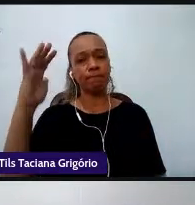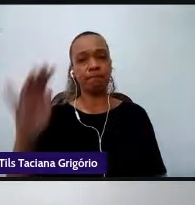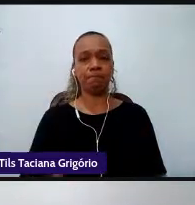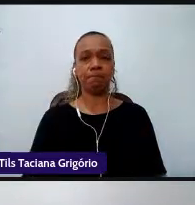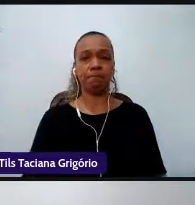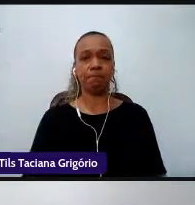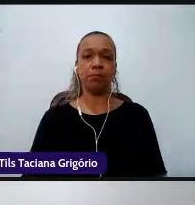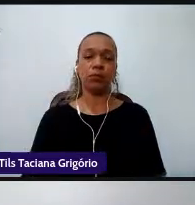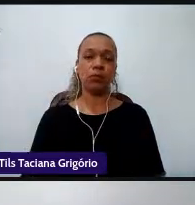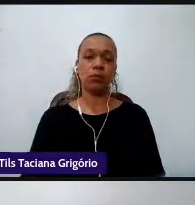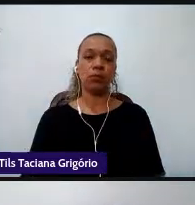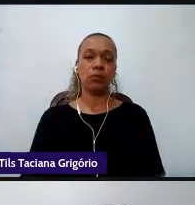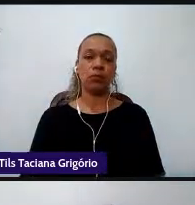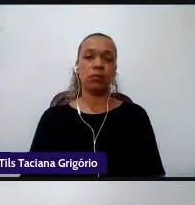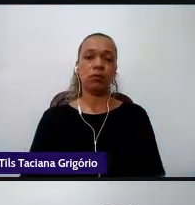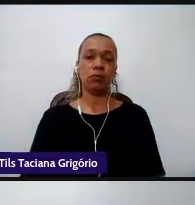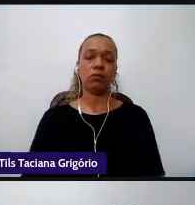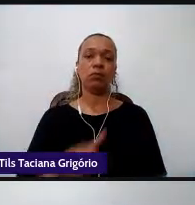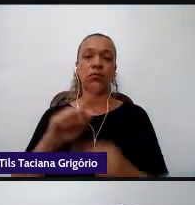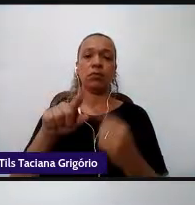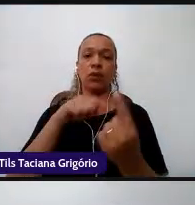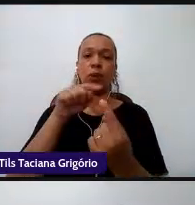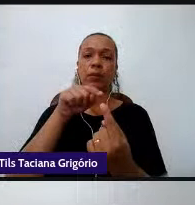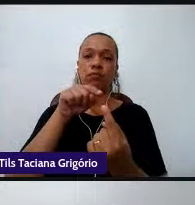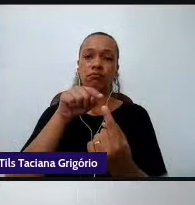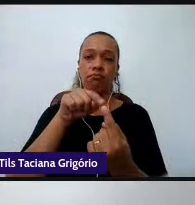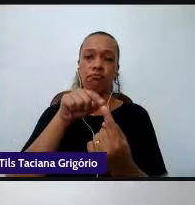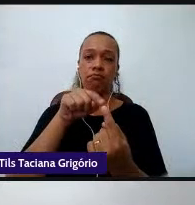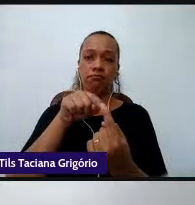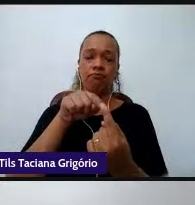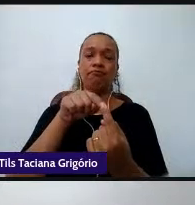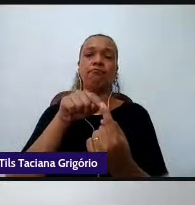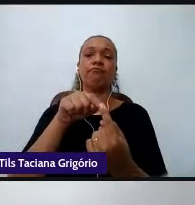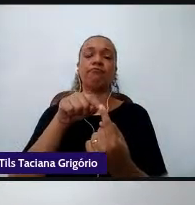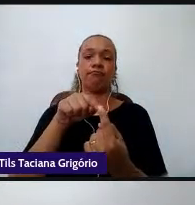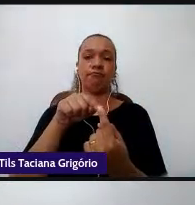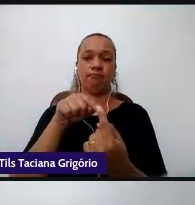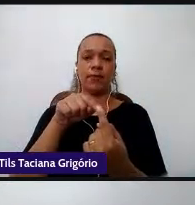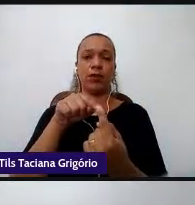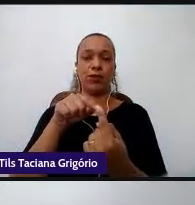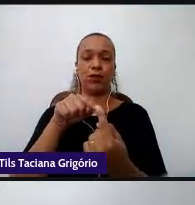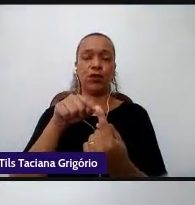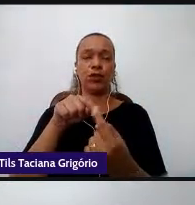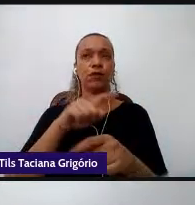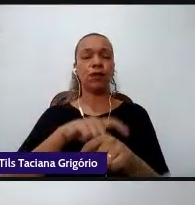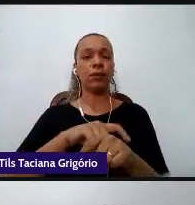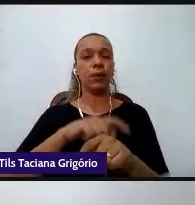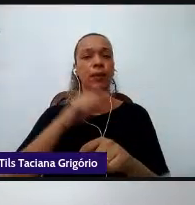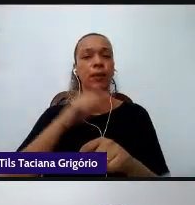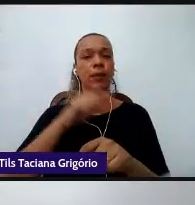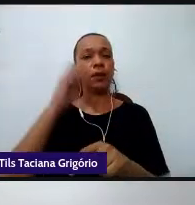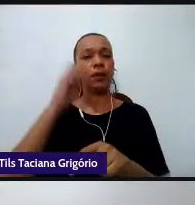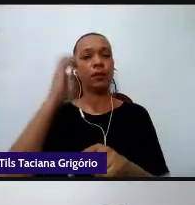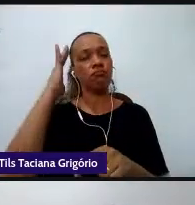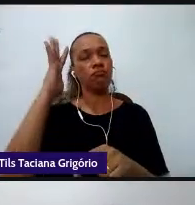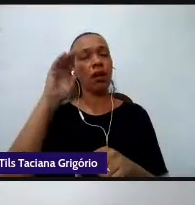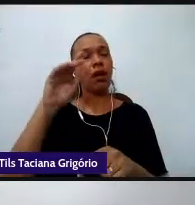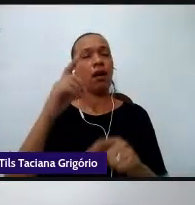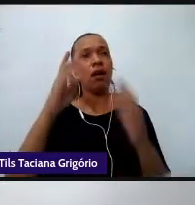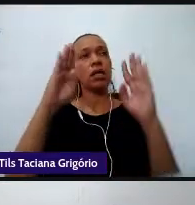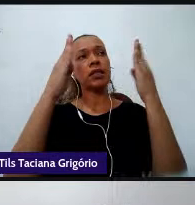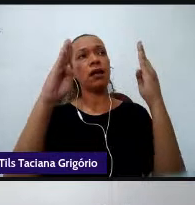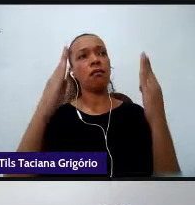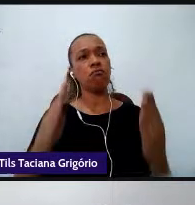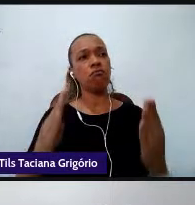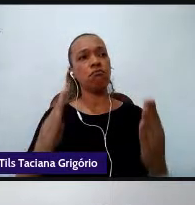E, o nosso objetivo, no momento de reflexão, é analisar como esses novos